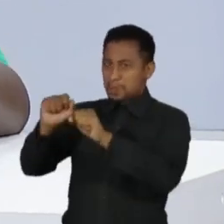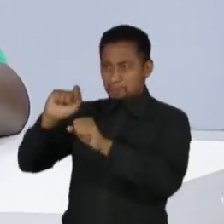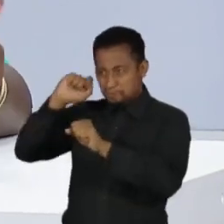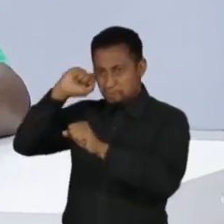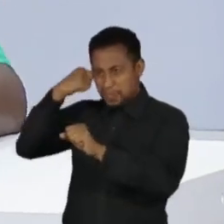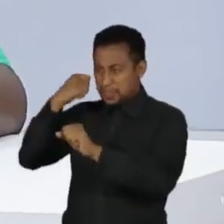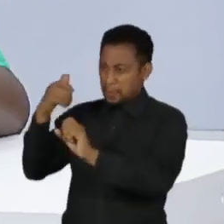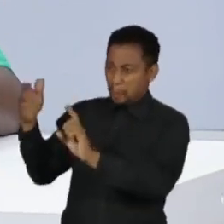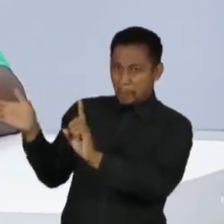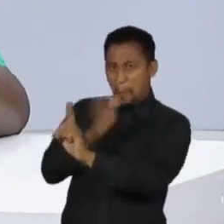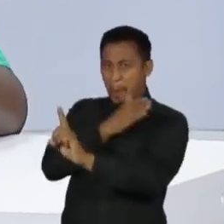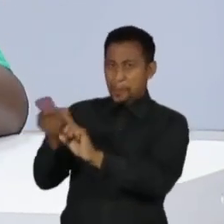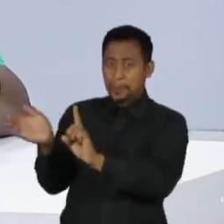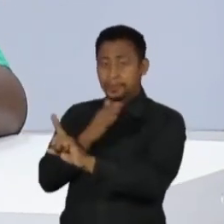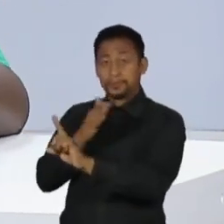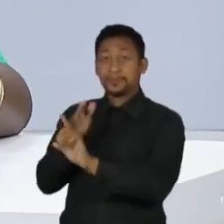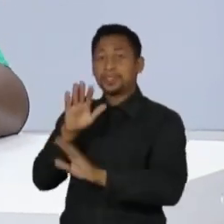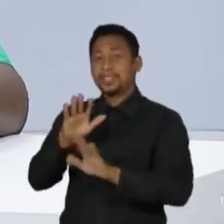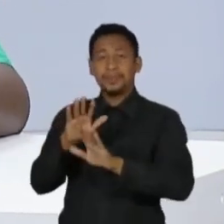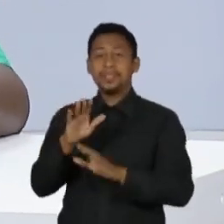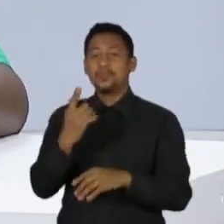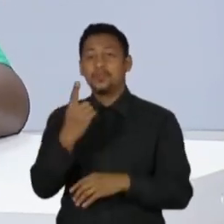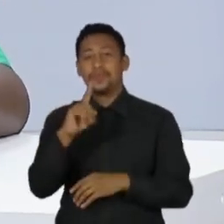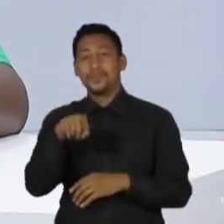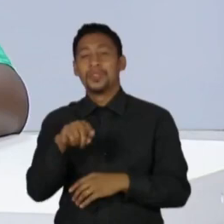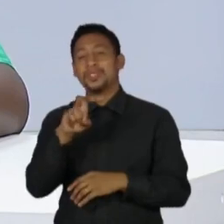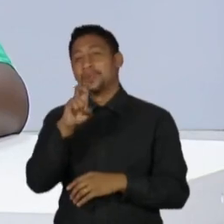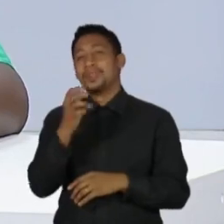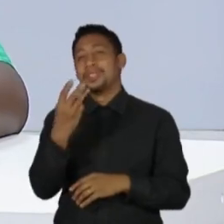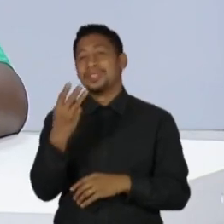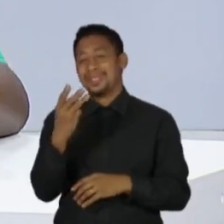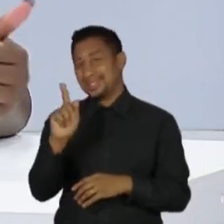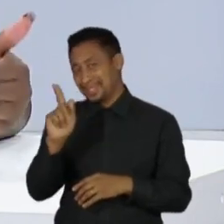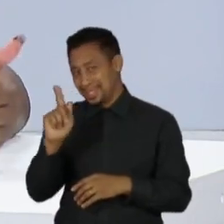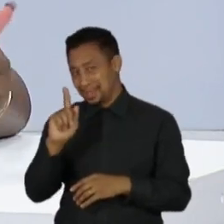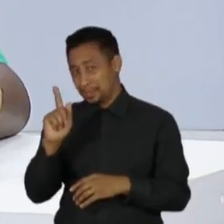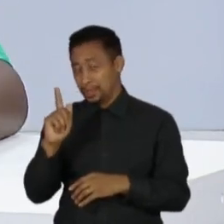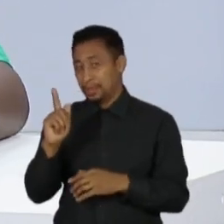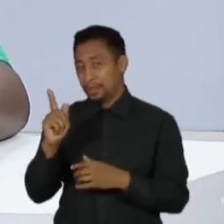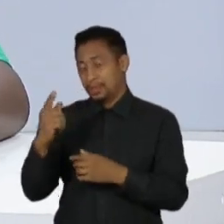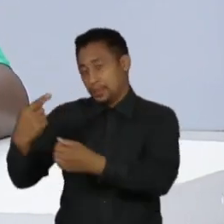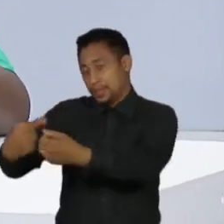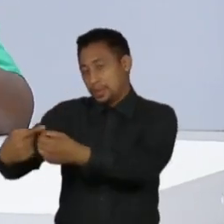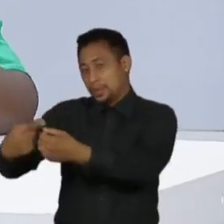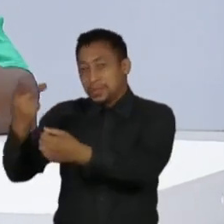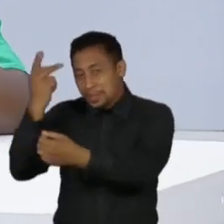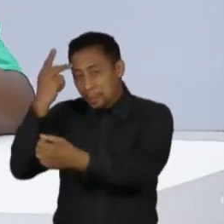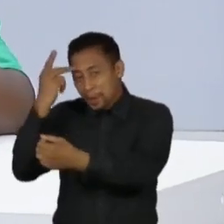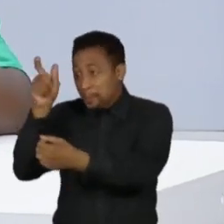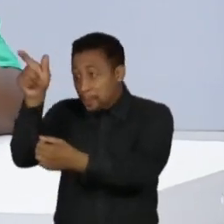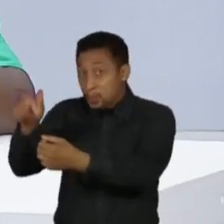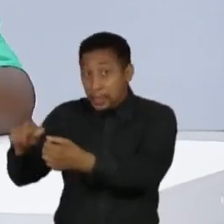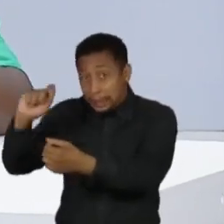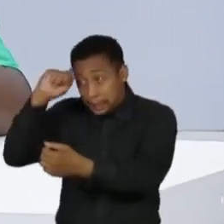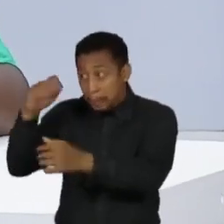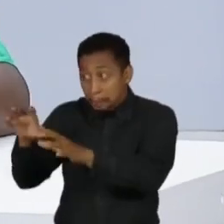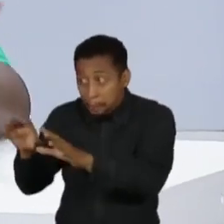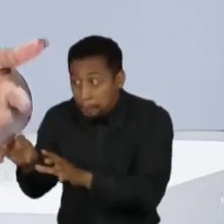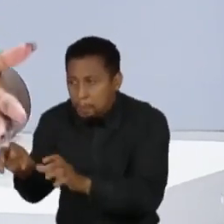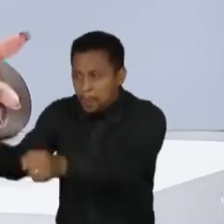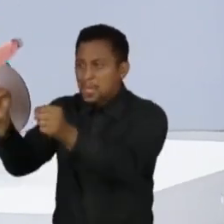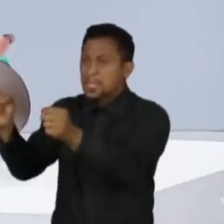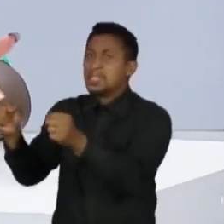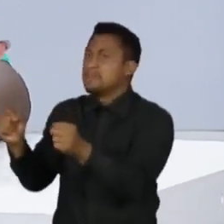pega com 1,53 gramas de cocaína no interior de São Paulo e se está sendo analisado para decisões que são importantes.